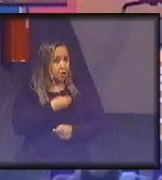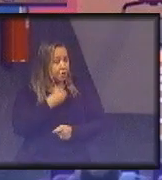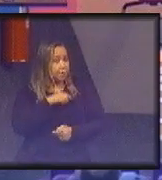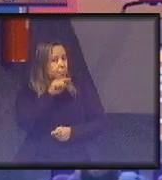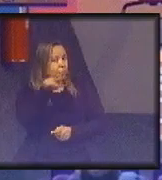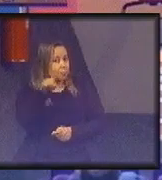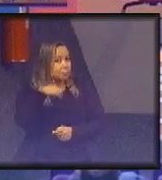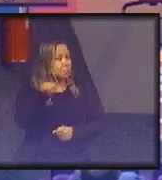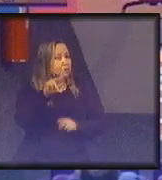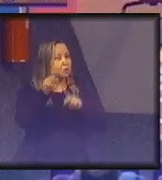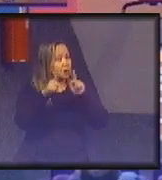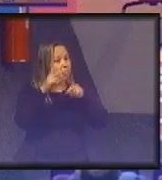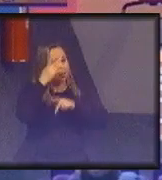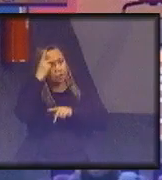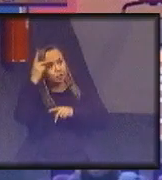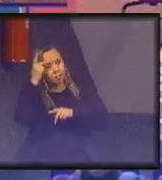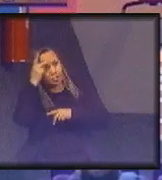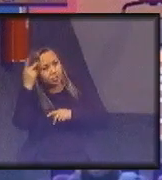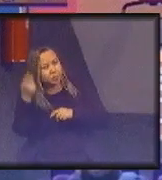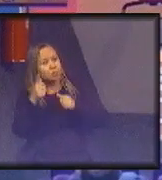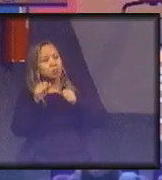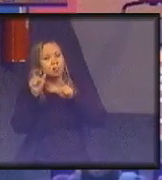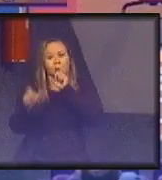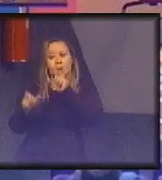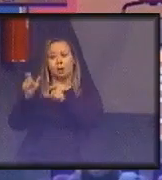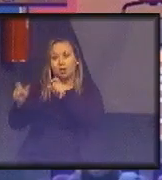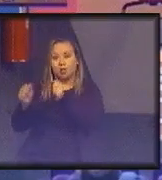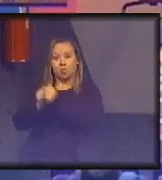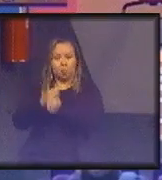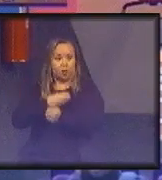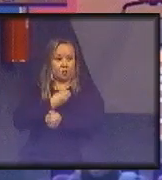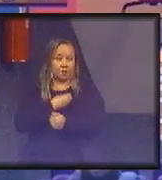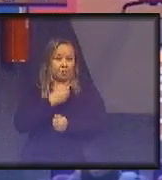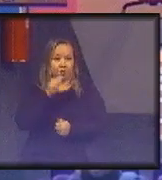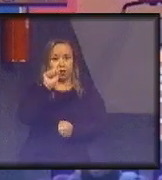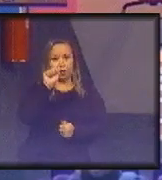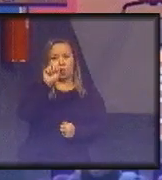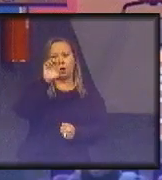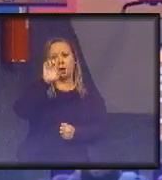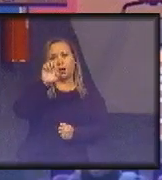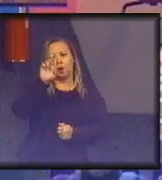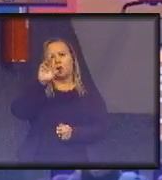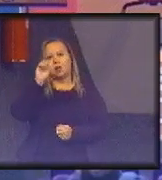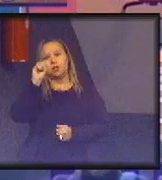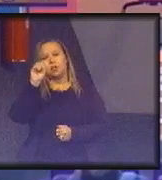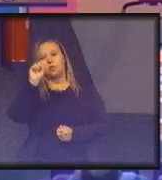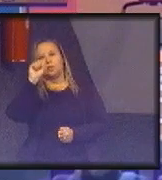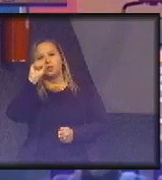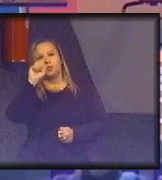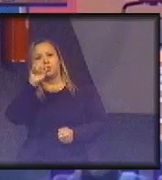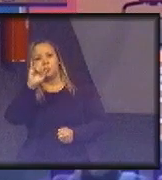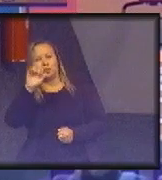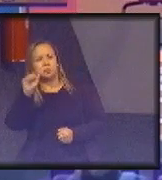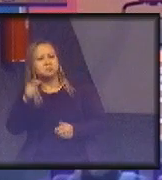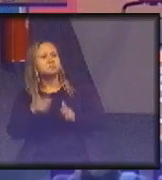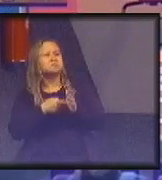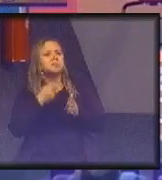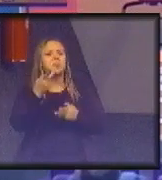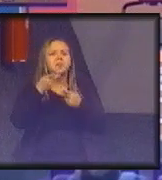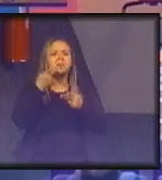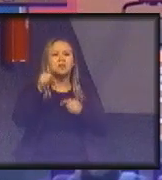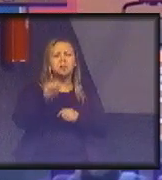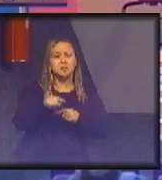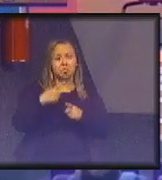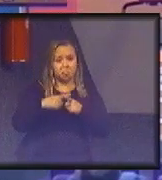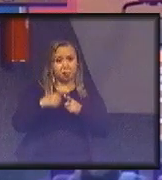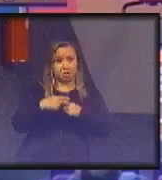pessoas que vão estar convivendo com aerossóis. Então, eu estou colocando isso porque, primeiro, óbvio, nós temos que conhecer os